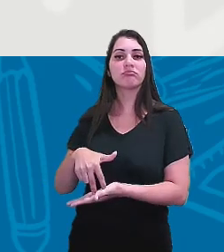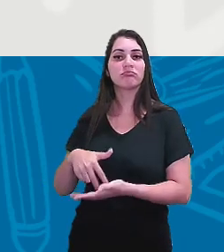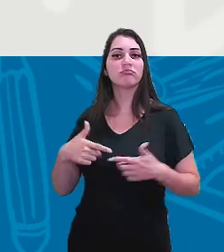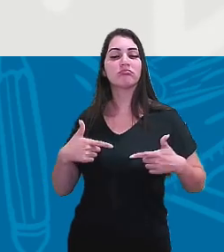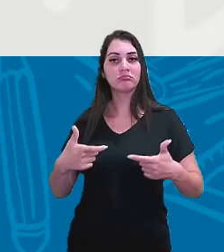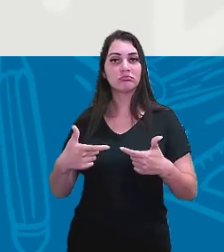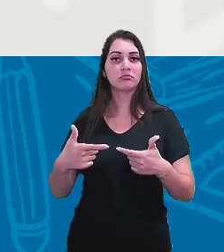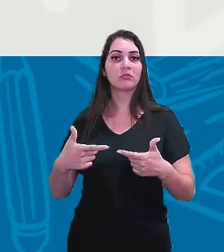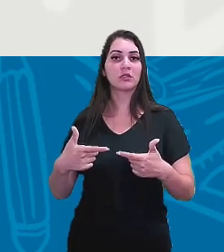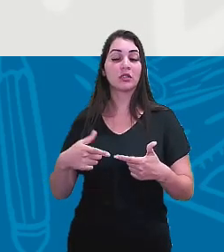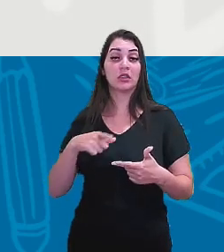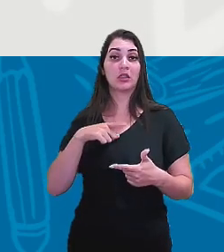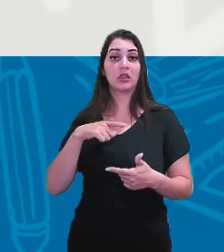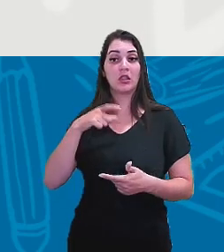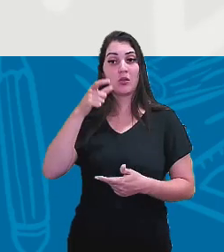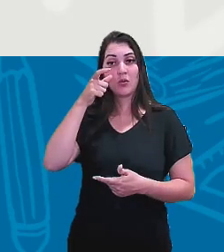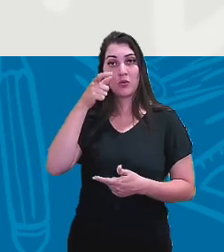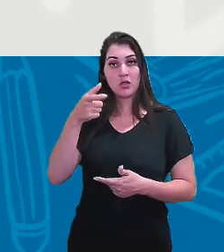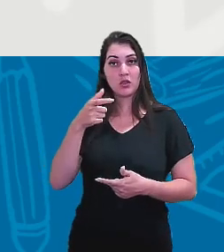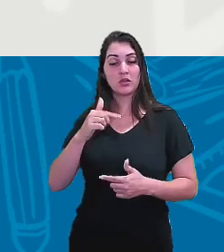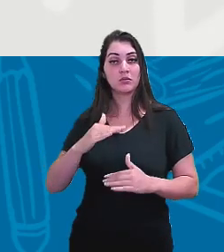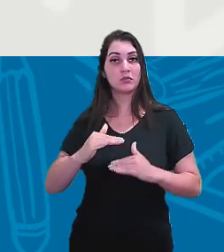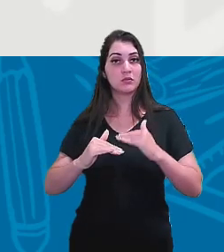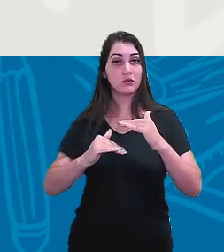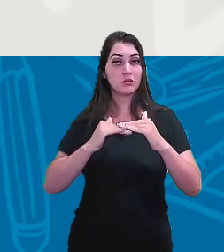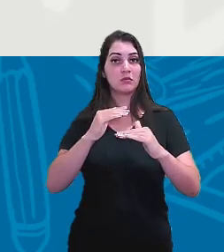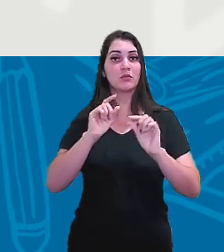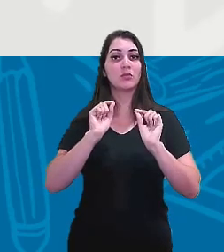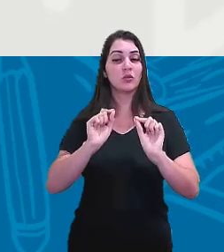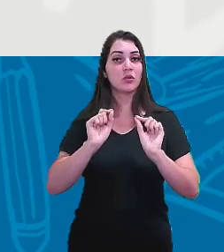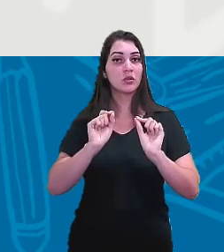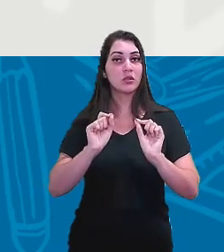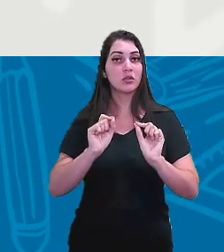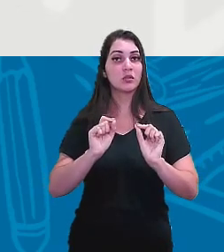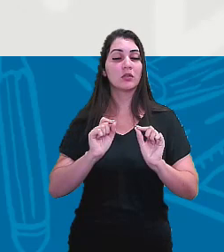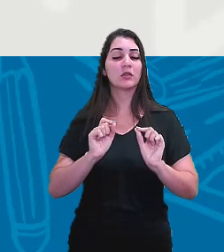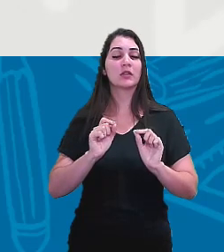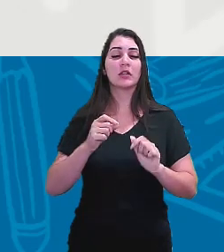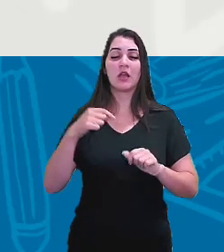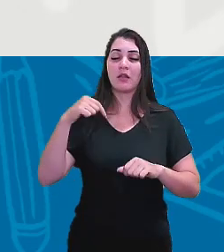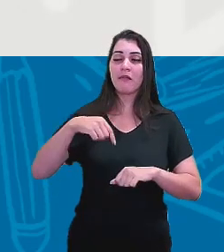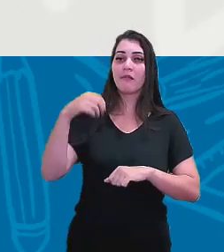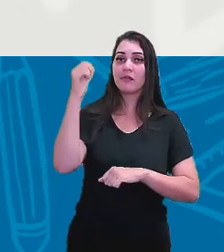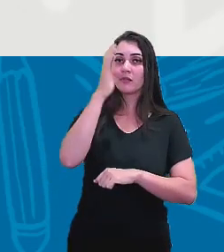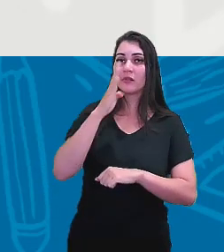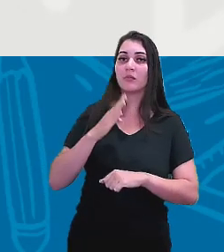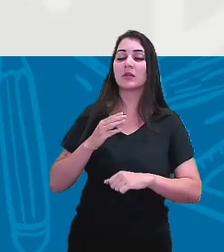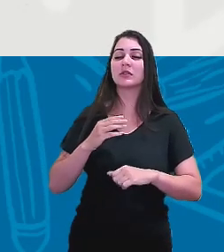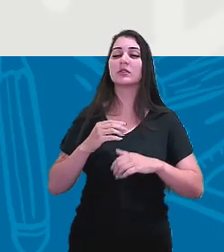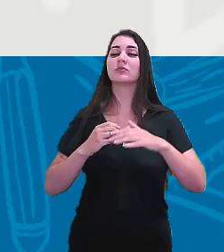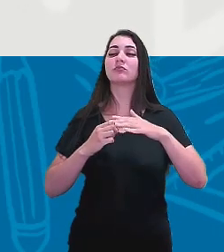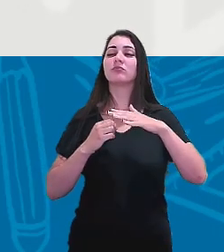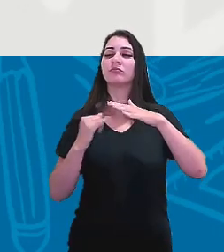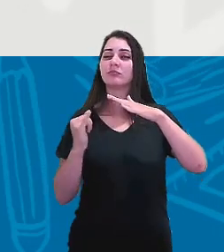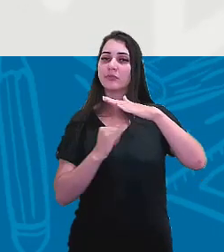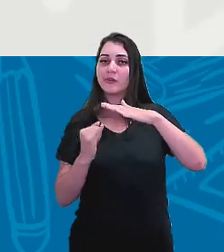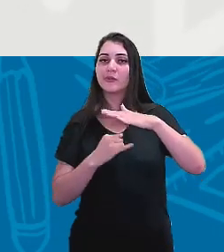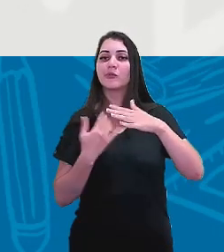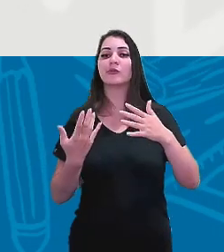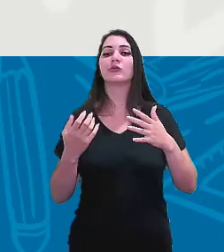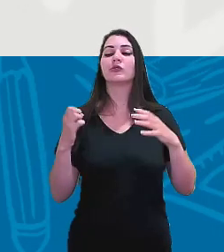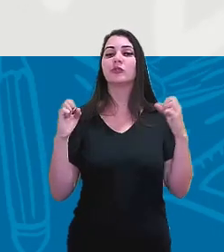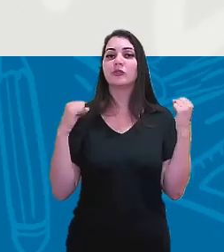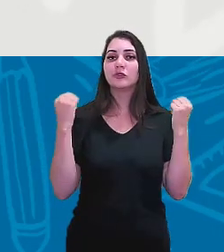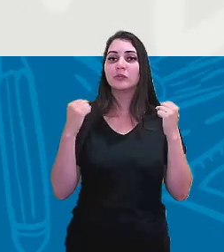porque tinha o interesse para o desenvolvimento da siderurgia no Brasil, da indústria, ele sabia que isso